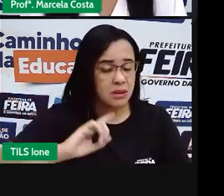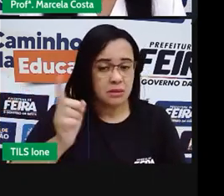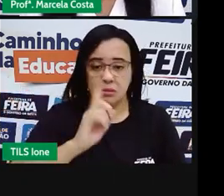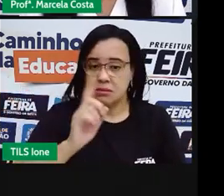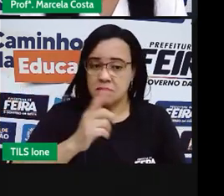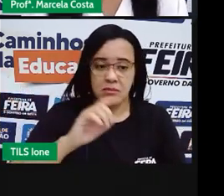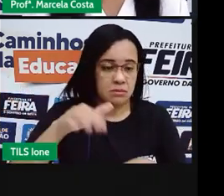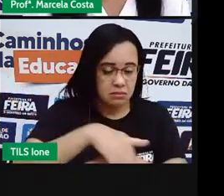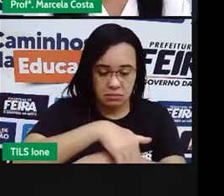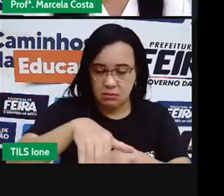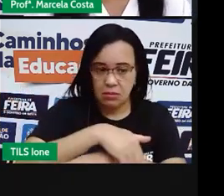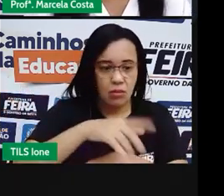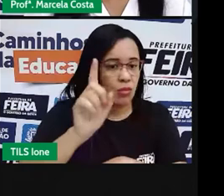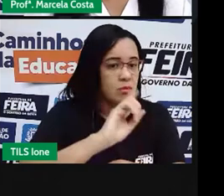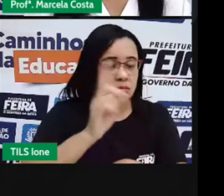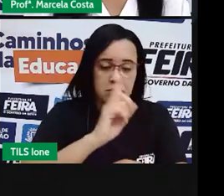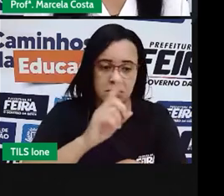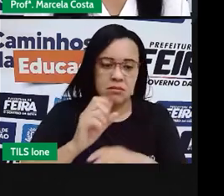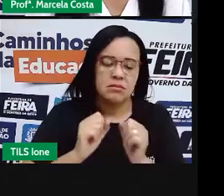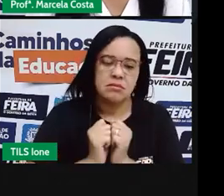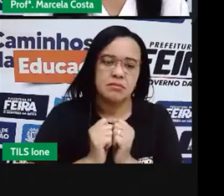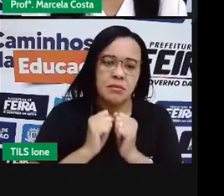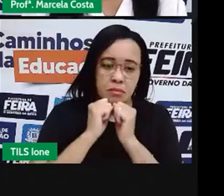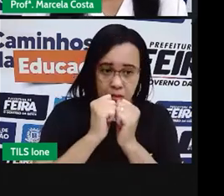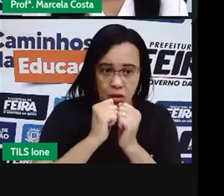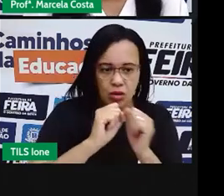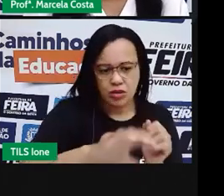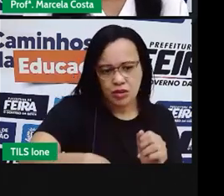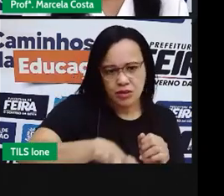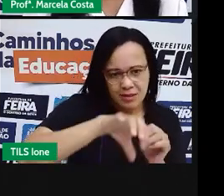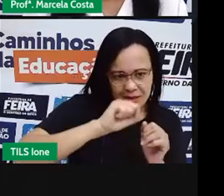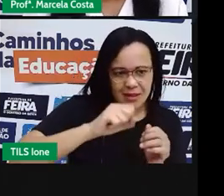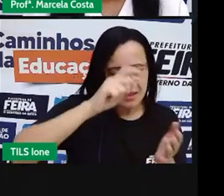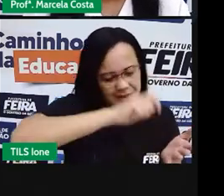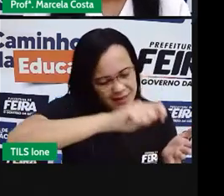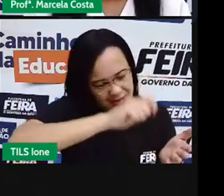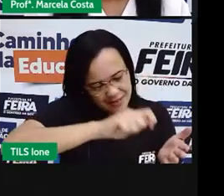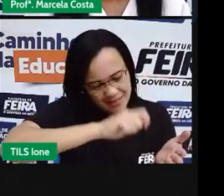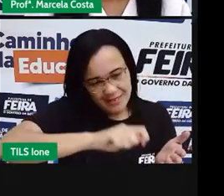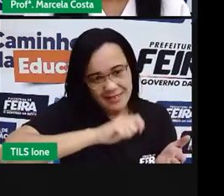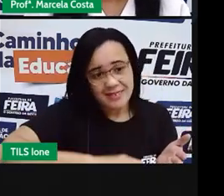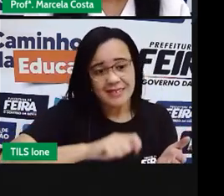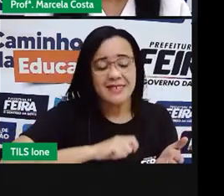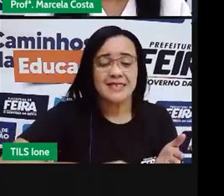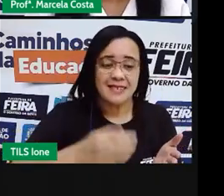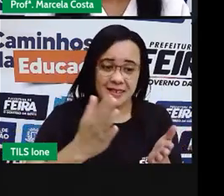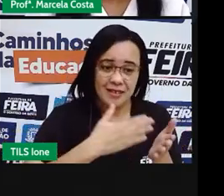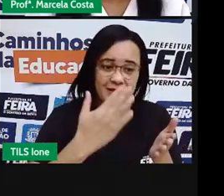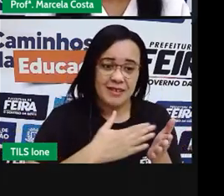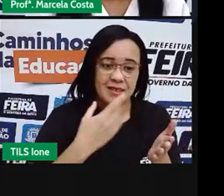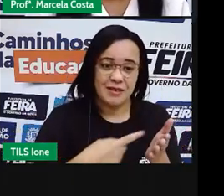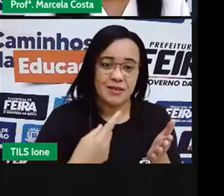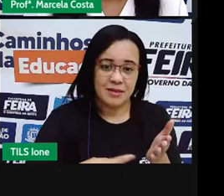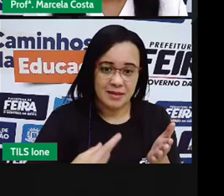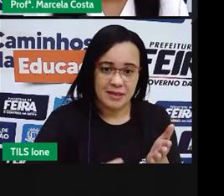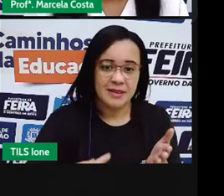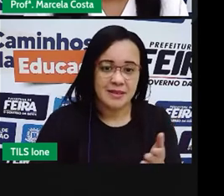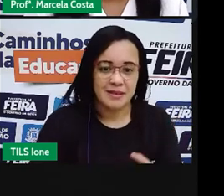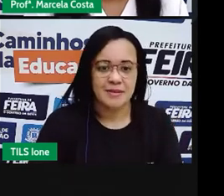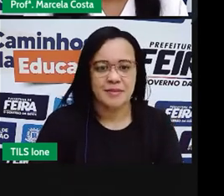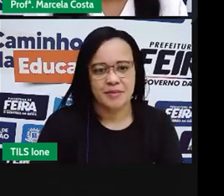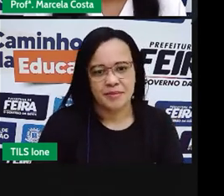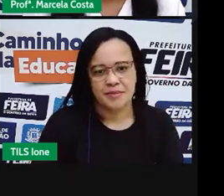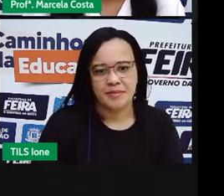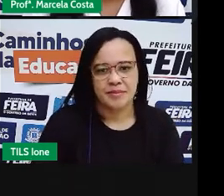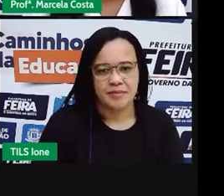Escreva aí essas regras de contagem de contagem de embaixo desse que o seu treino não for. Mas aí